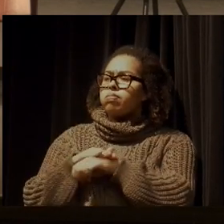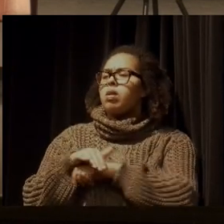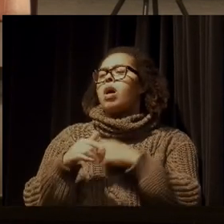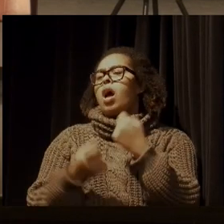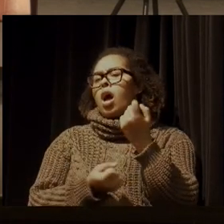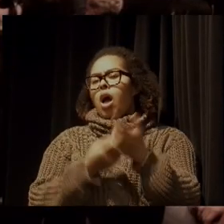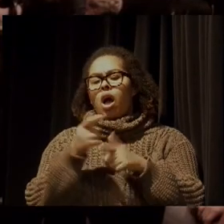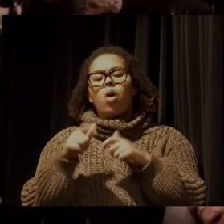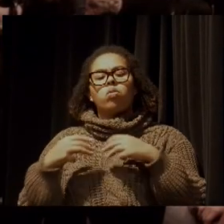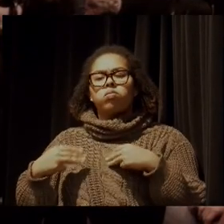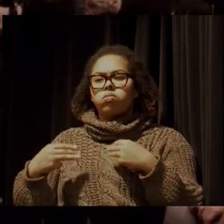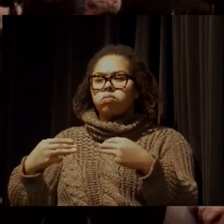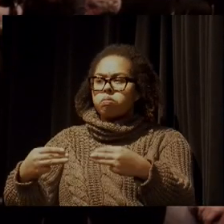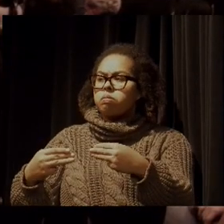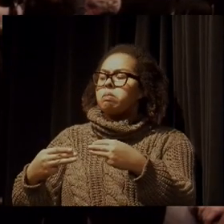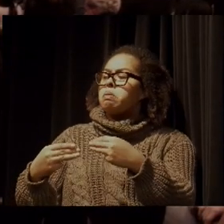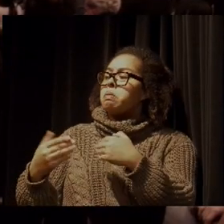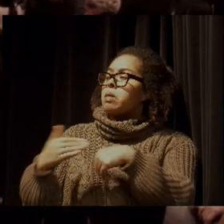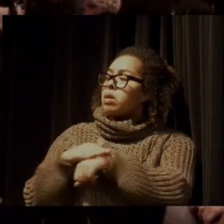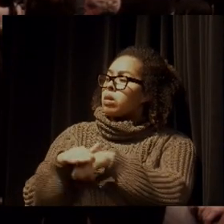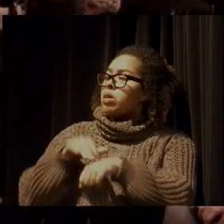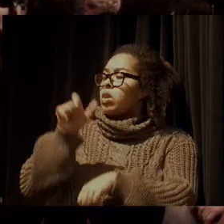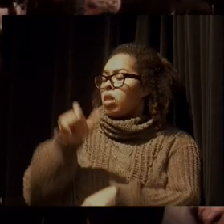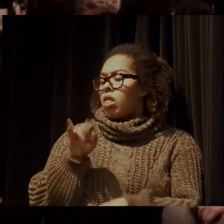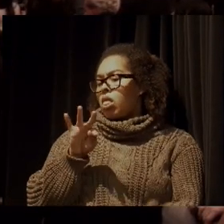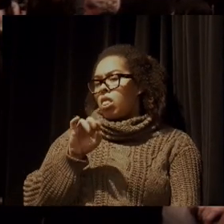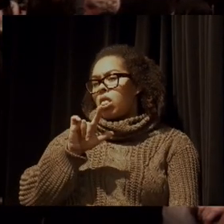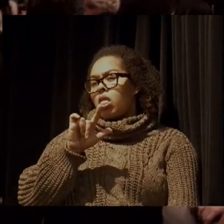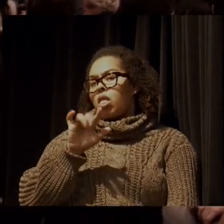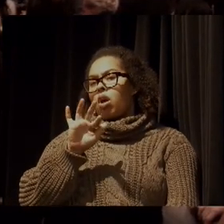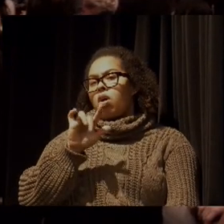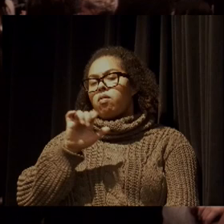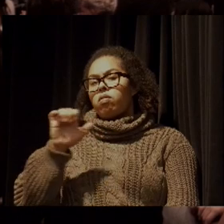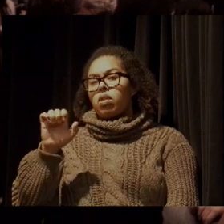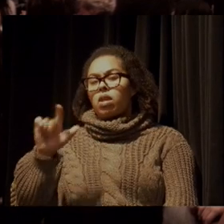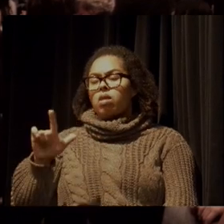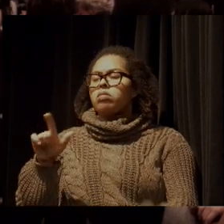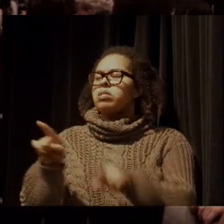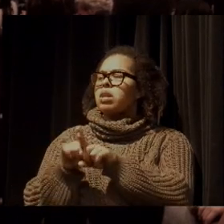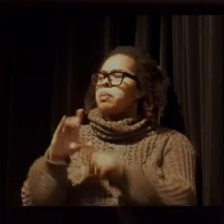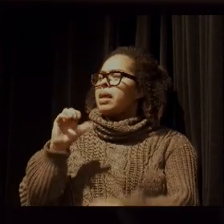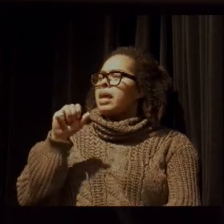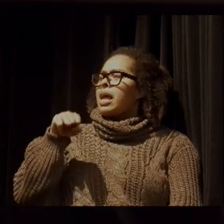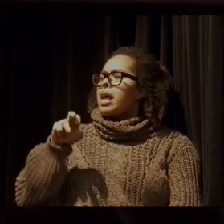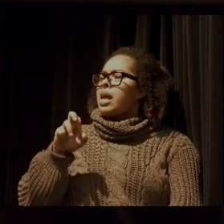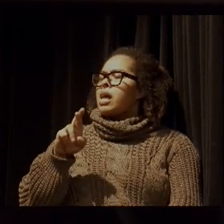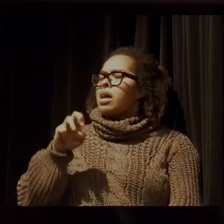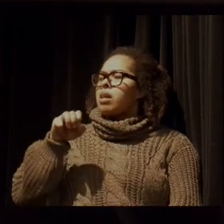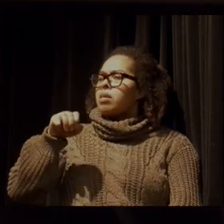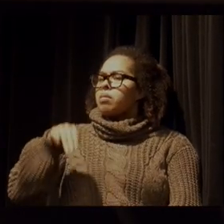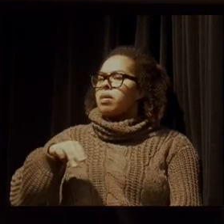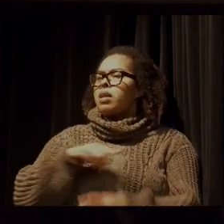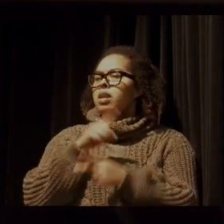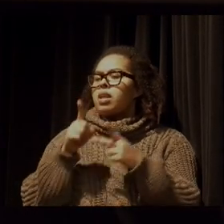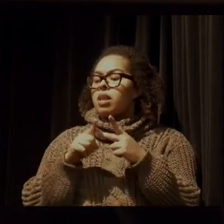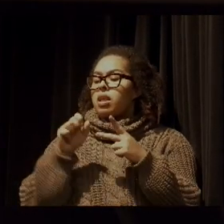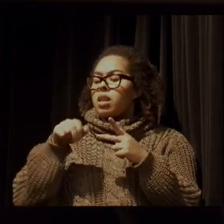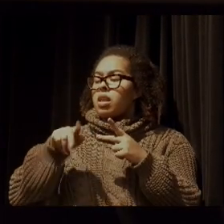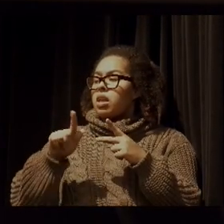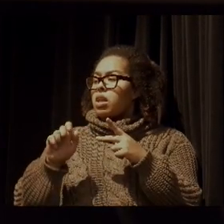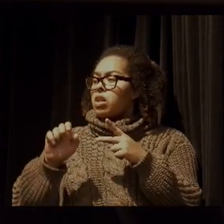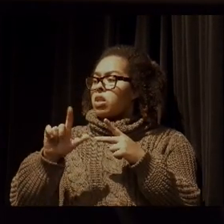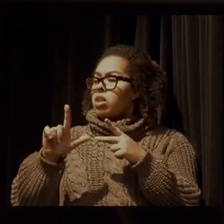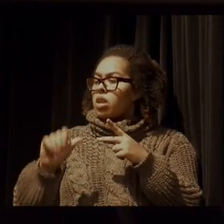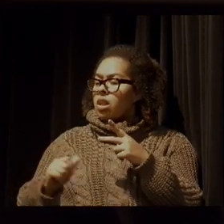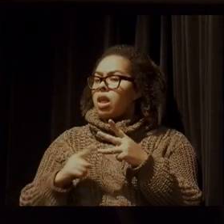ministros, fui conversar particularmente com o Toffoli, com a Carmen e Lúcia, e, Ângela, nessa conversa com eles,